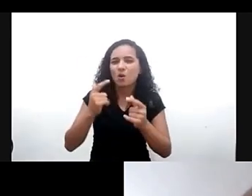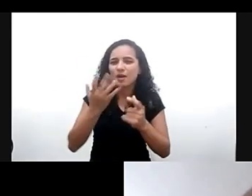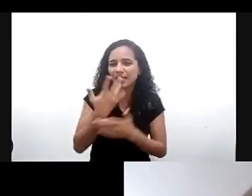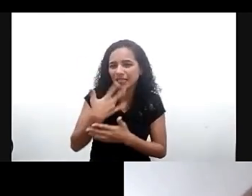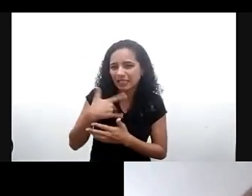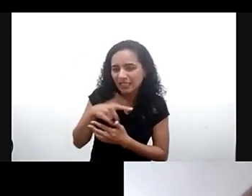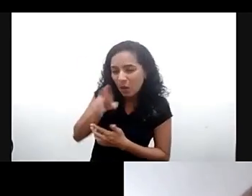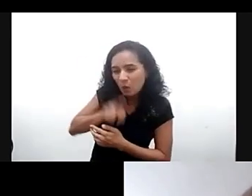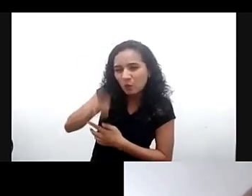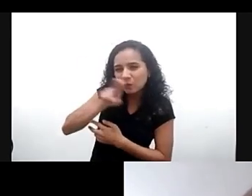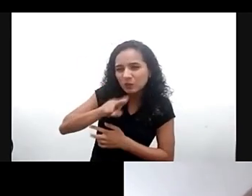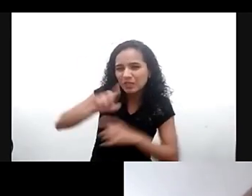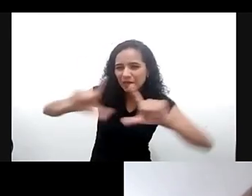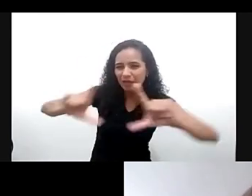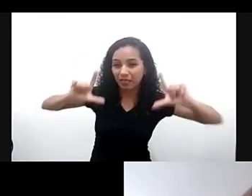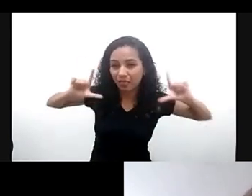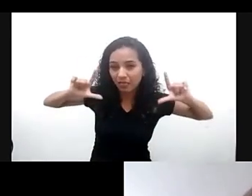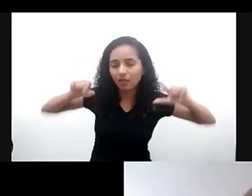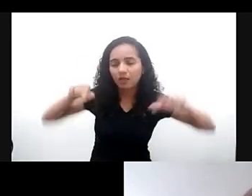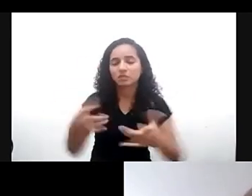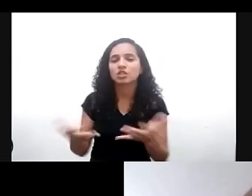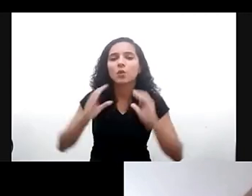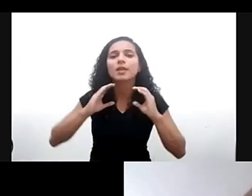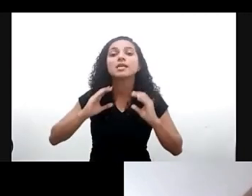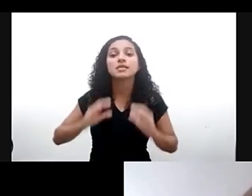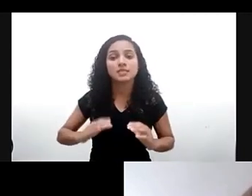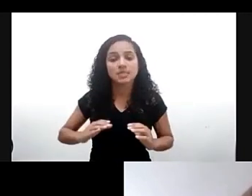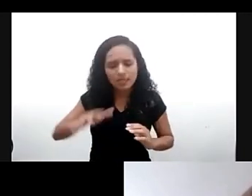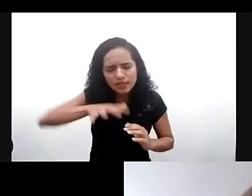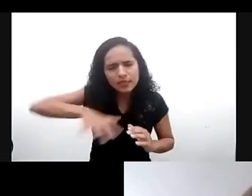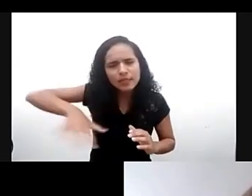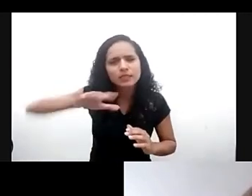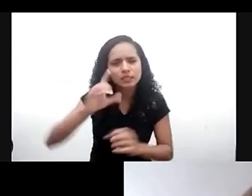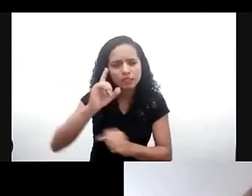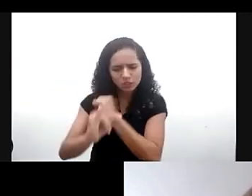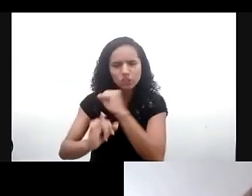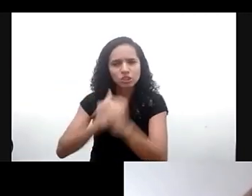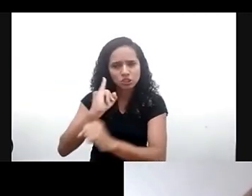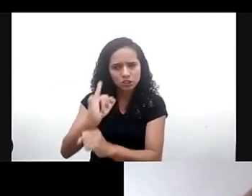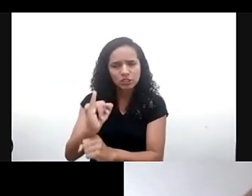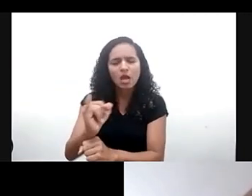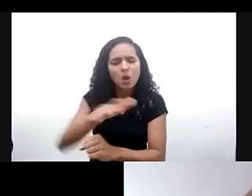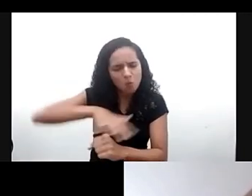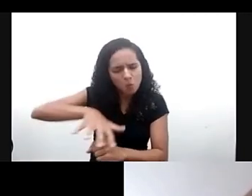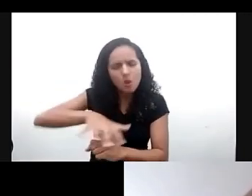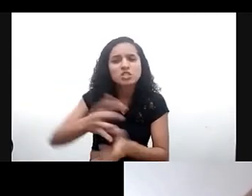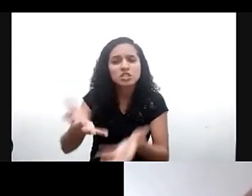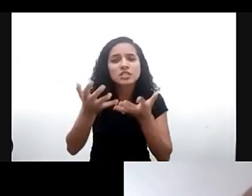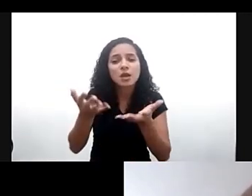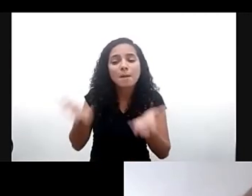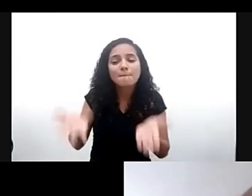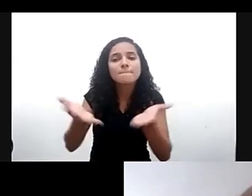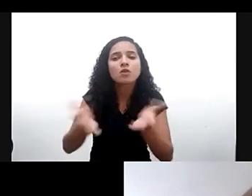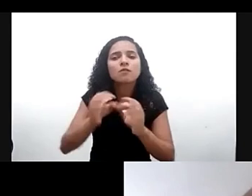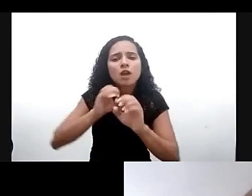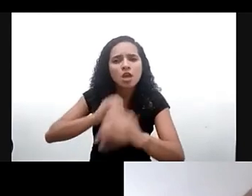espaços de cidadania digital espaços e territórios digitais educativos que possam promover e apoiar